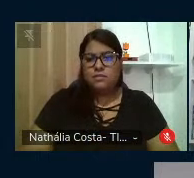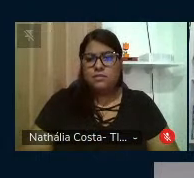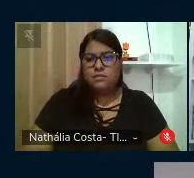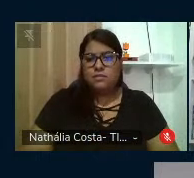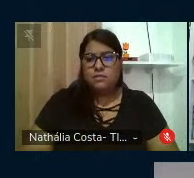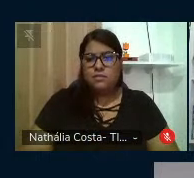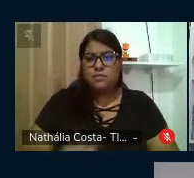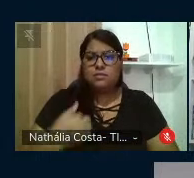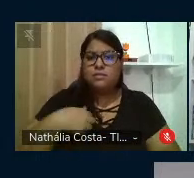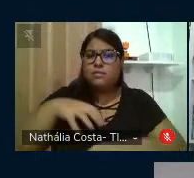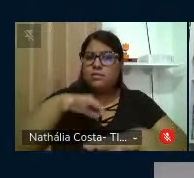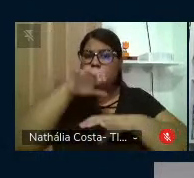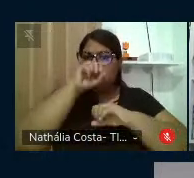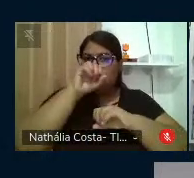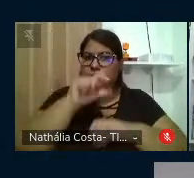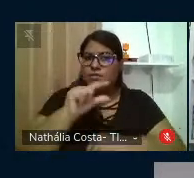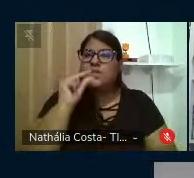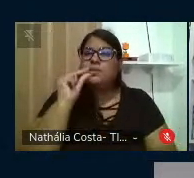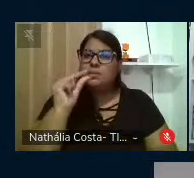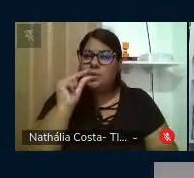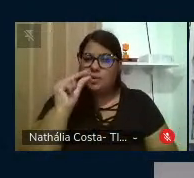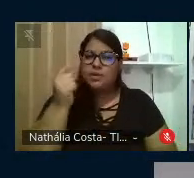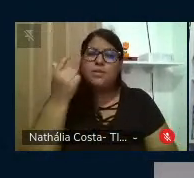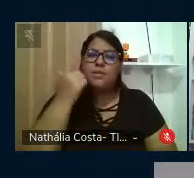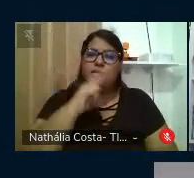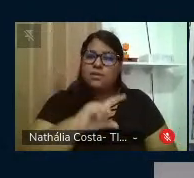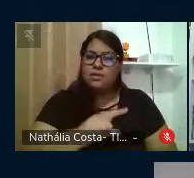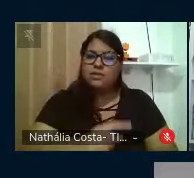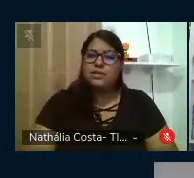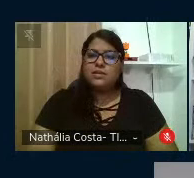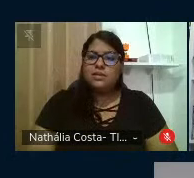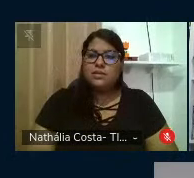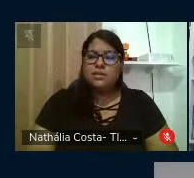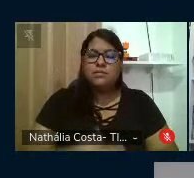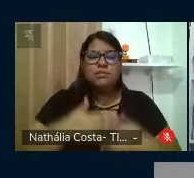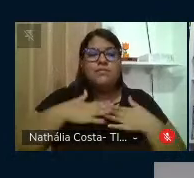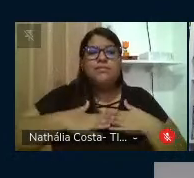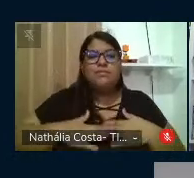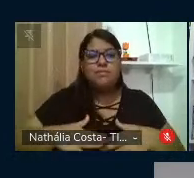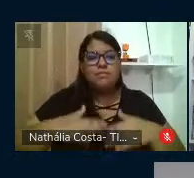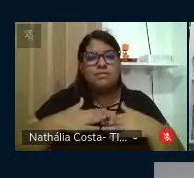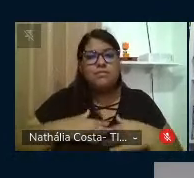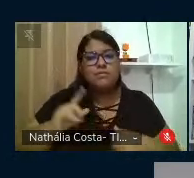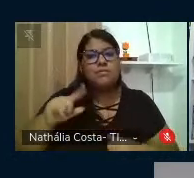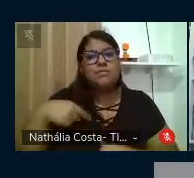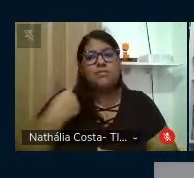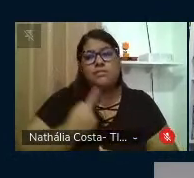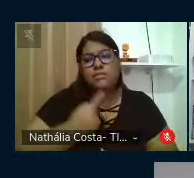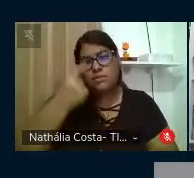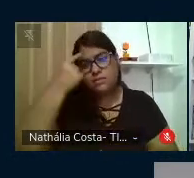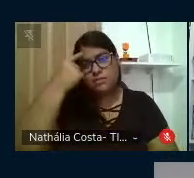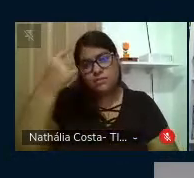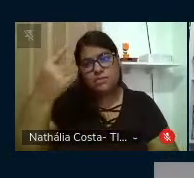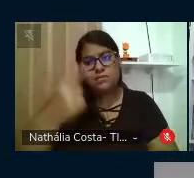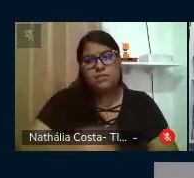vou dar o respiro um pouquinho para poder serenar, Então, aí a gente foi pensando